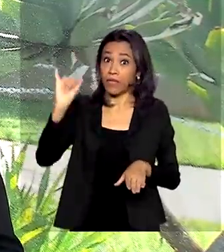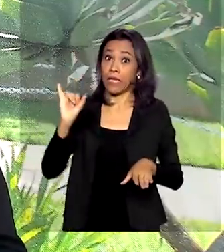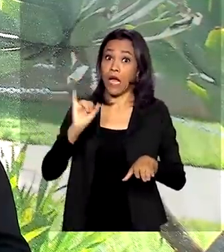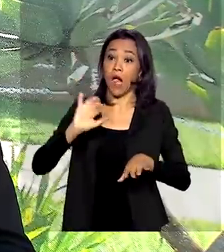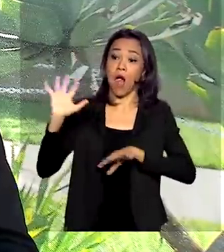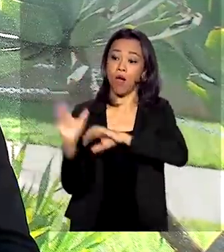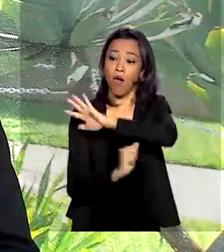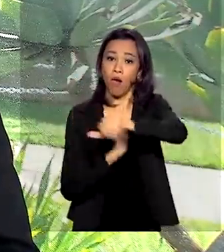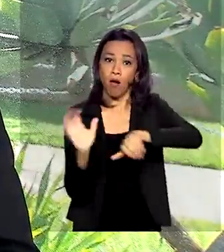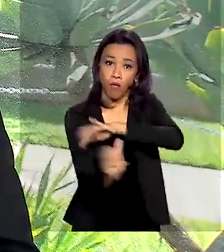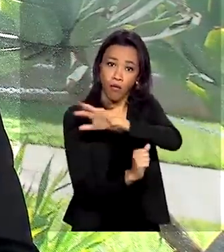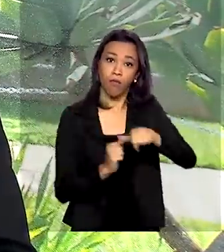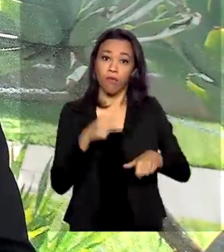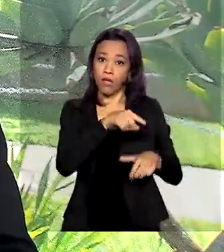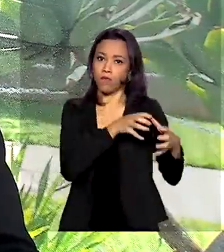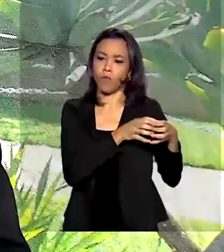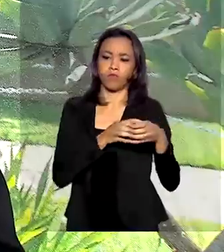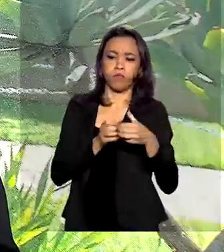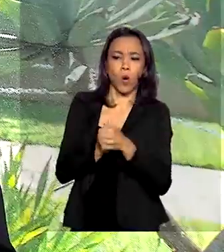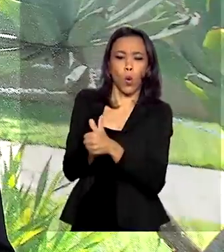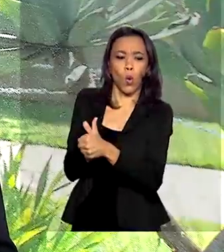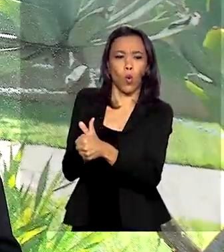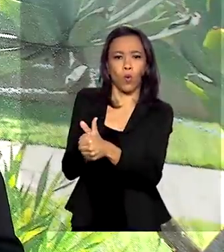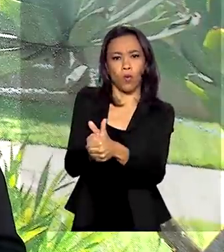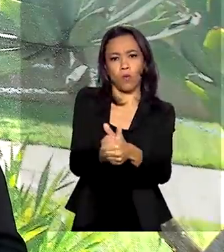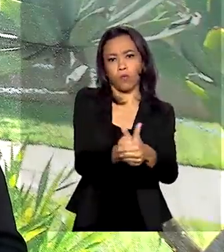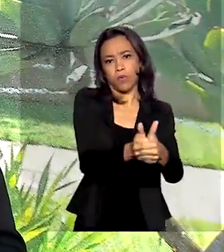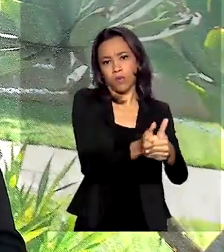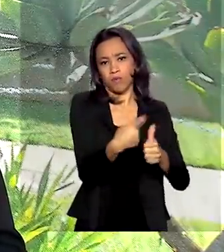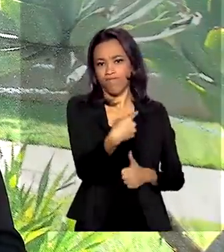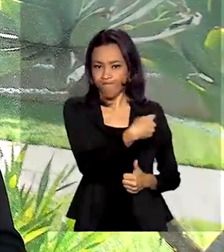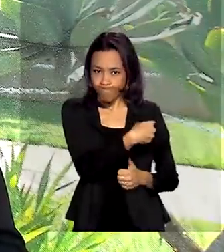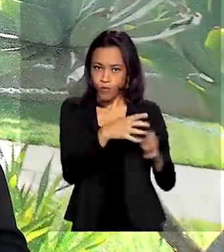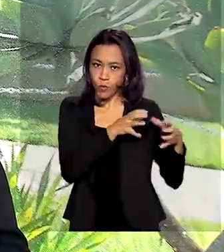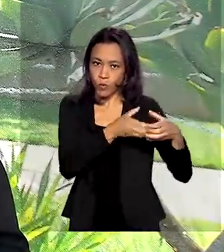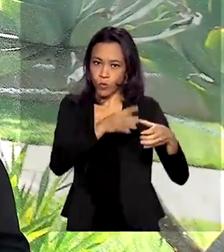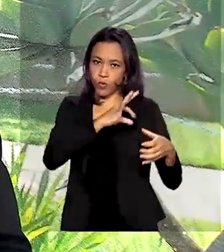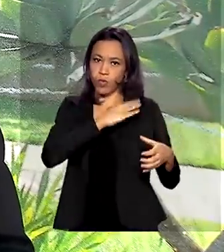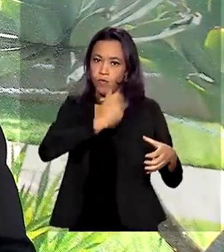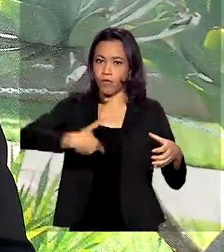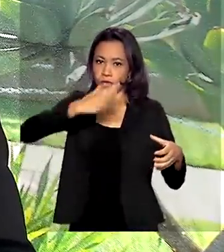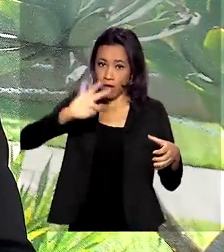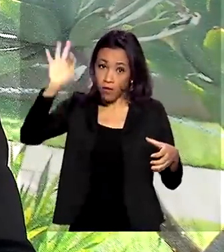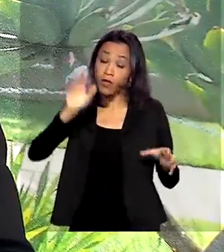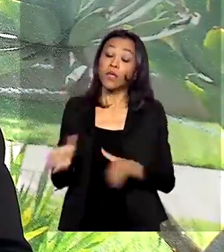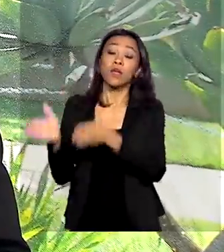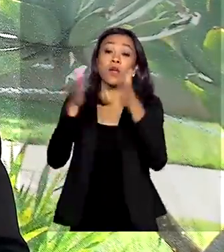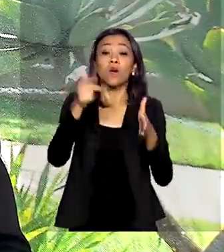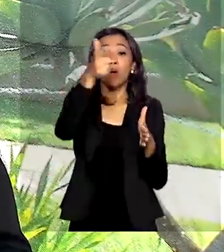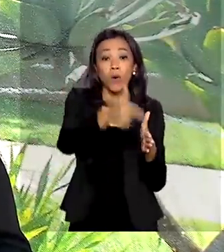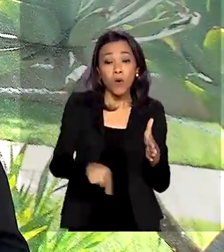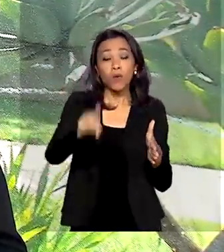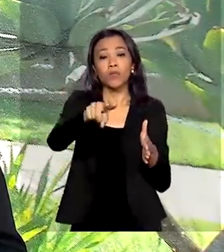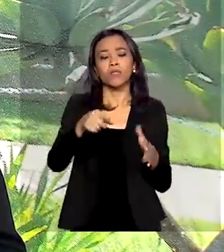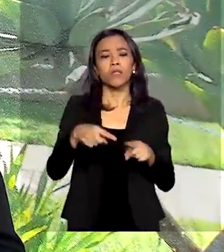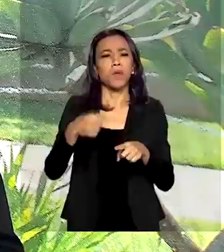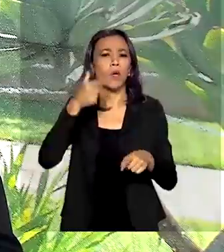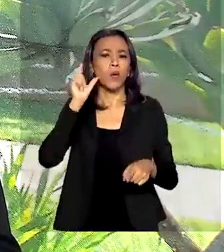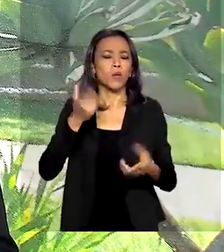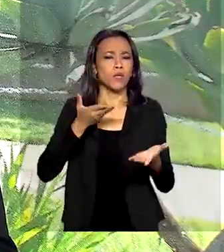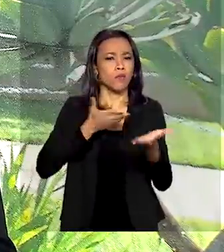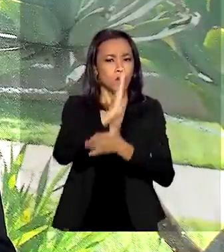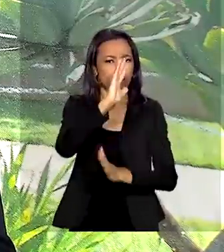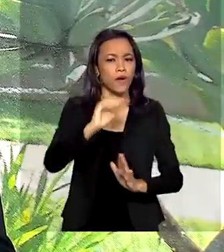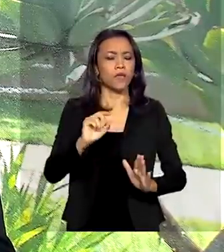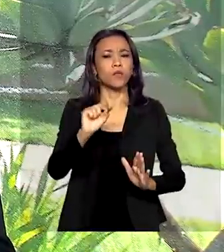vandalismos. Outra medida aí no contexto das ações de combate ao novo coronavírus foi a aprovação ontem pelo Senado Federal de um projeto de lei